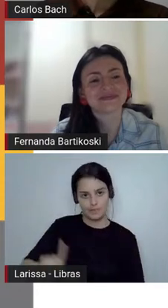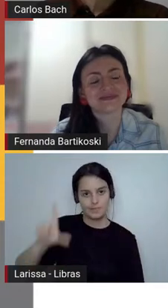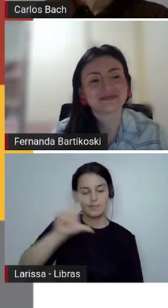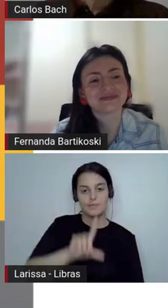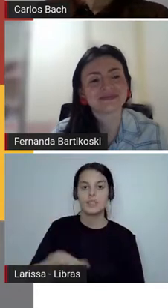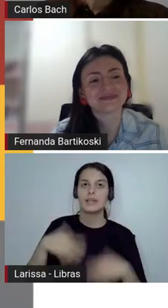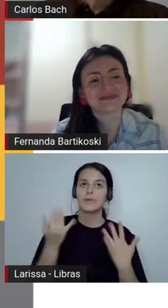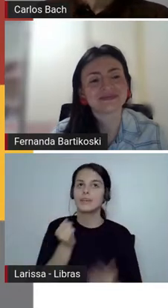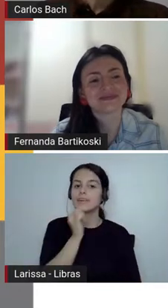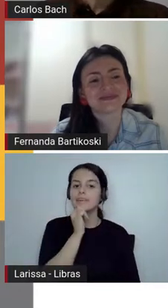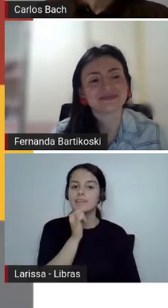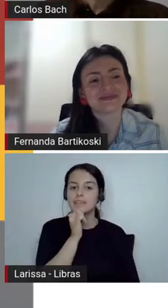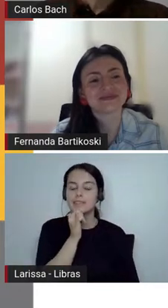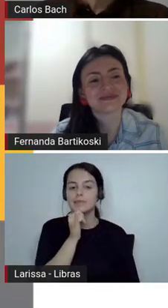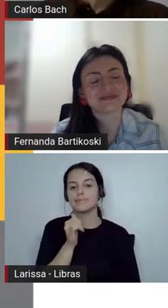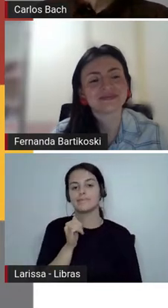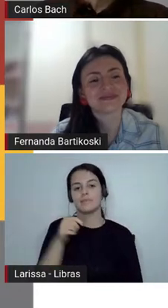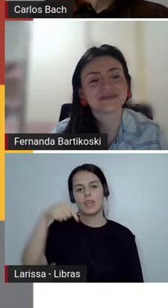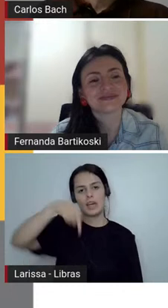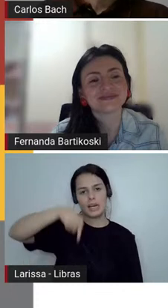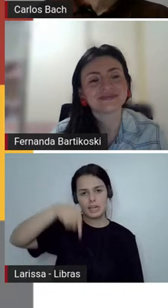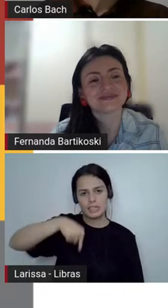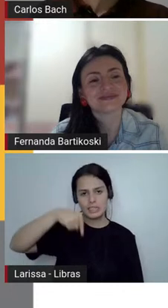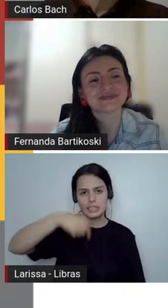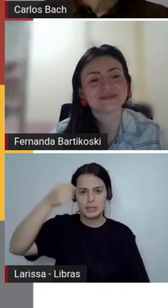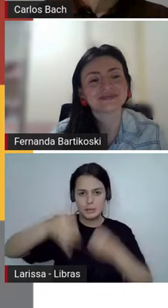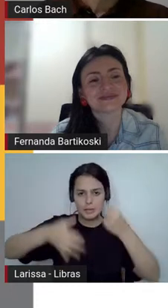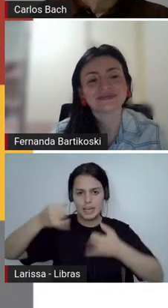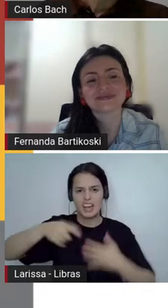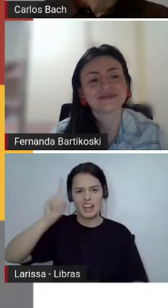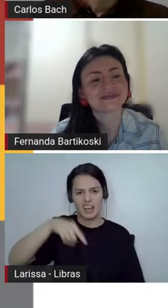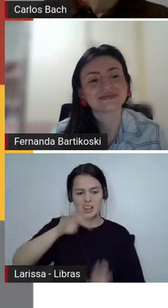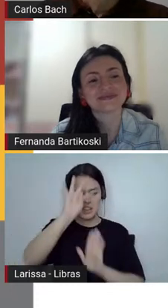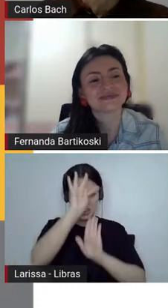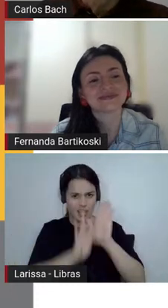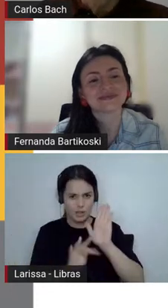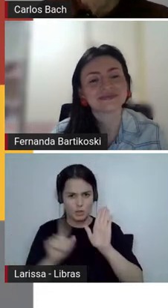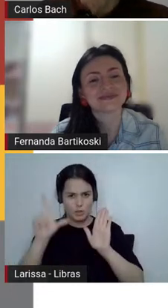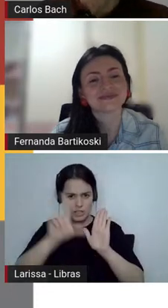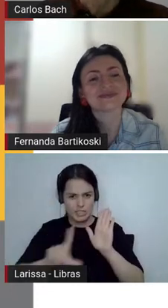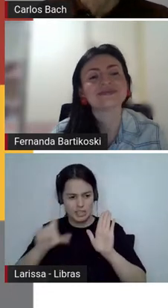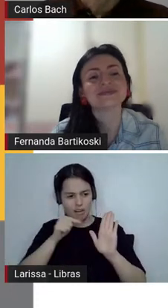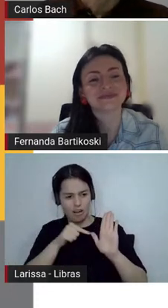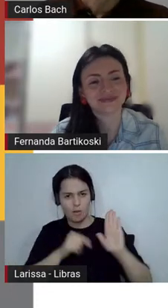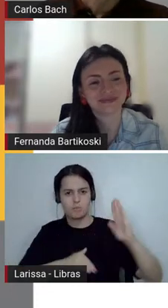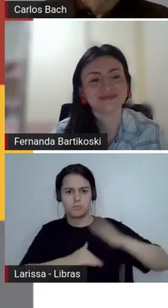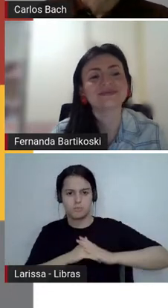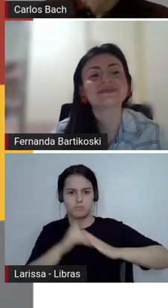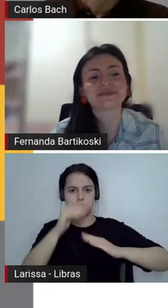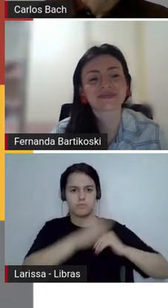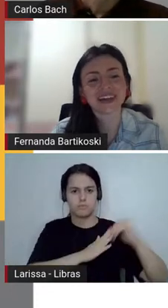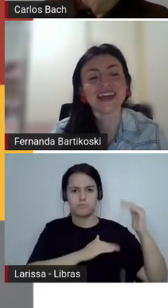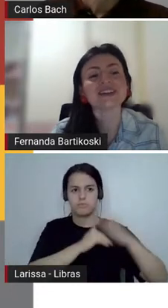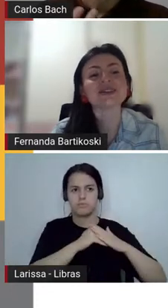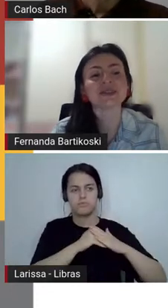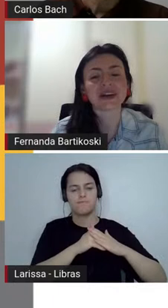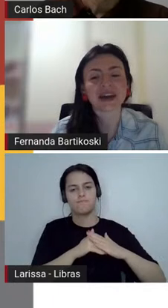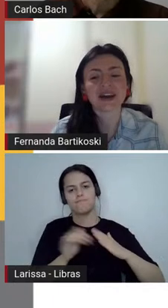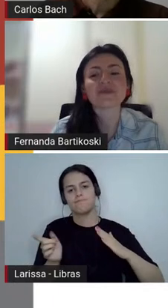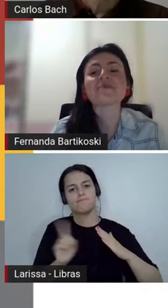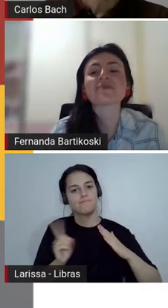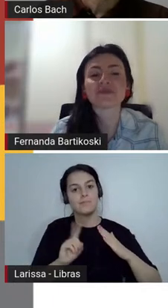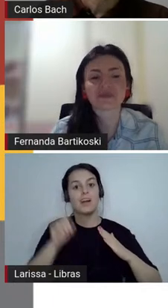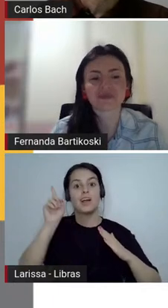falar de construir textos literários, mas fruir textos literários. Como é que eu